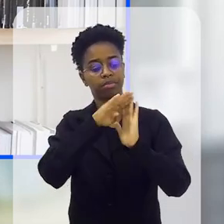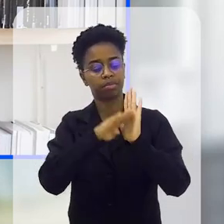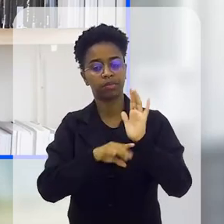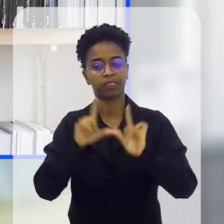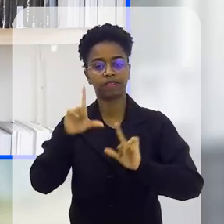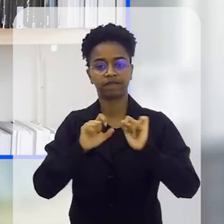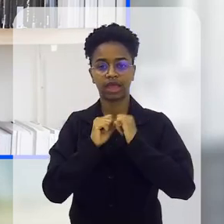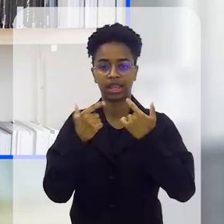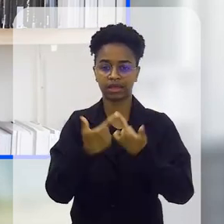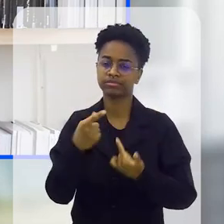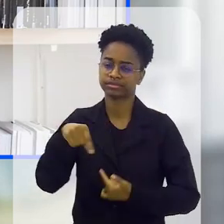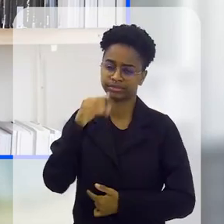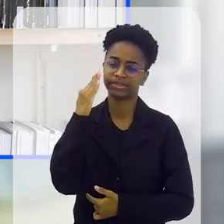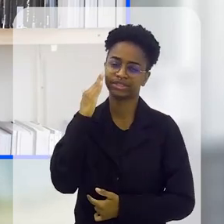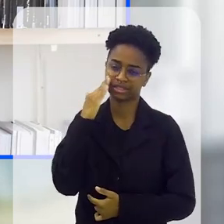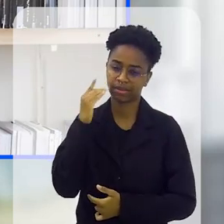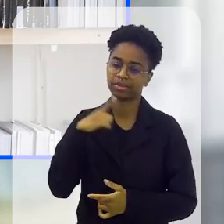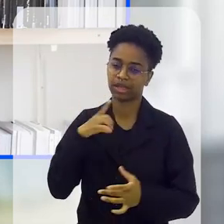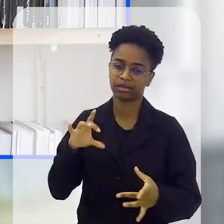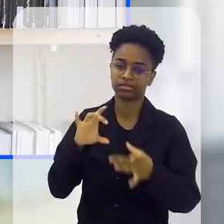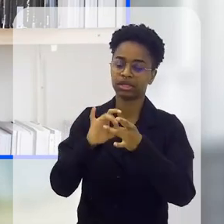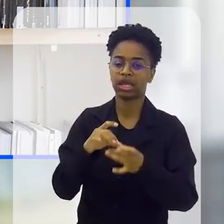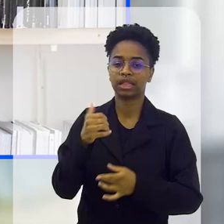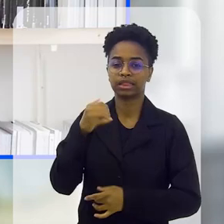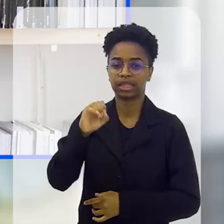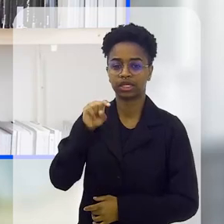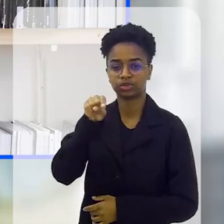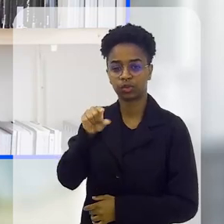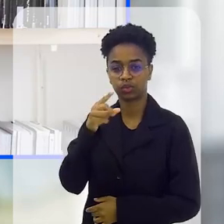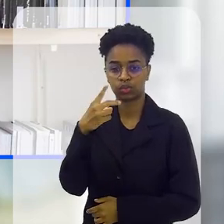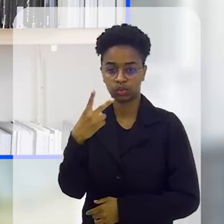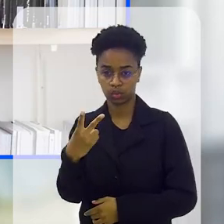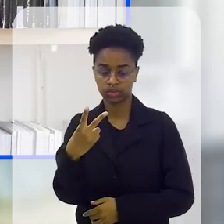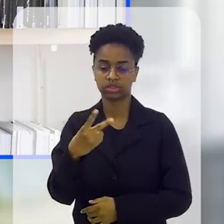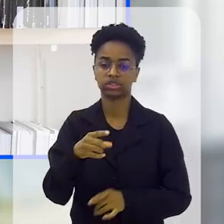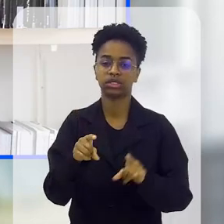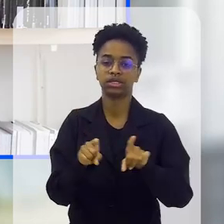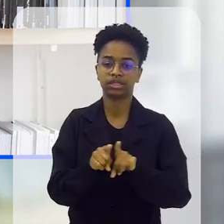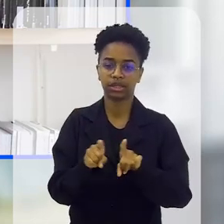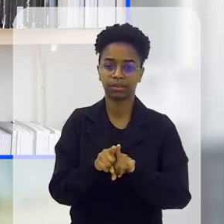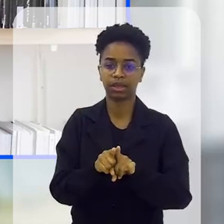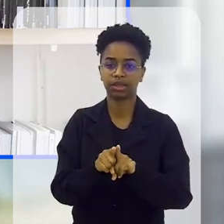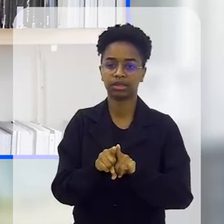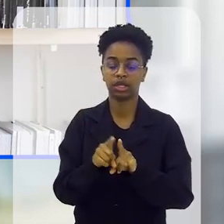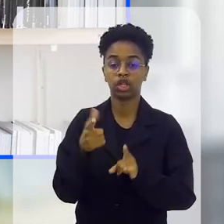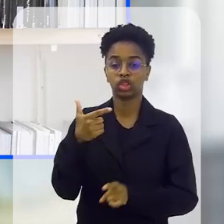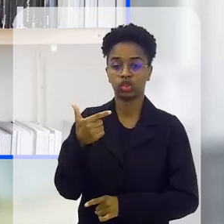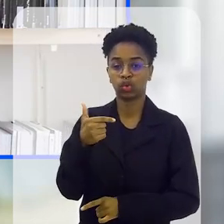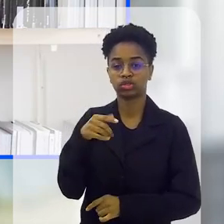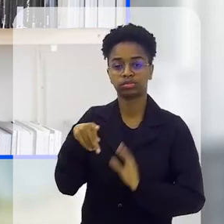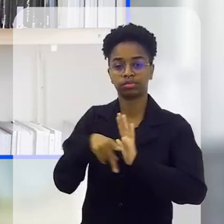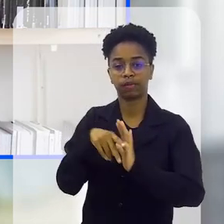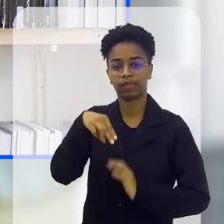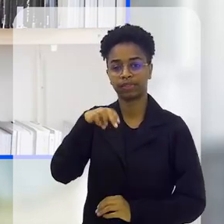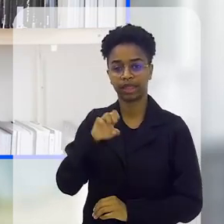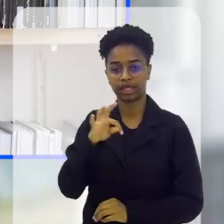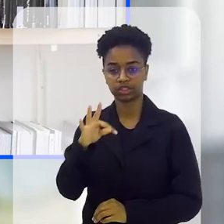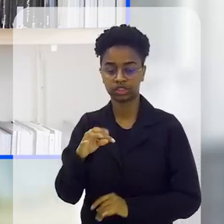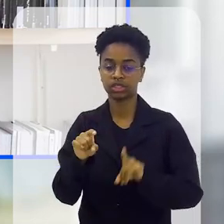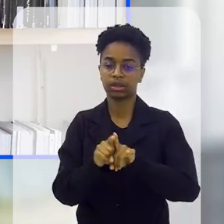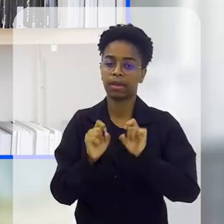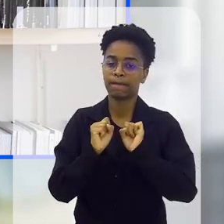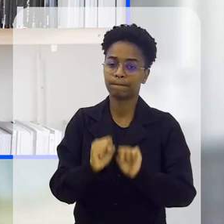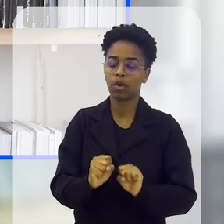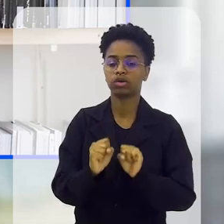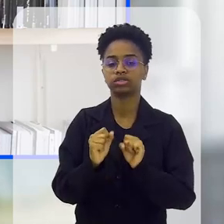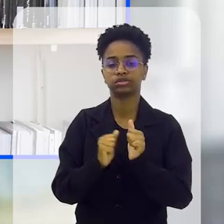ou acompanhar a programação da TV Alerje, você já sabe, nós estamos sintonizados no canal 10.2 do Sinal Digital, e no canal 12